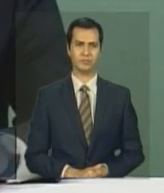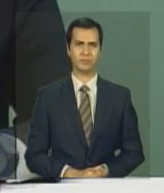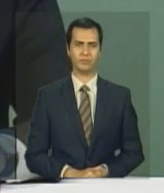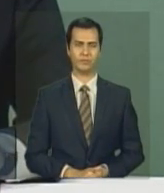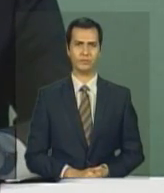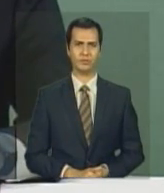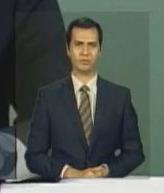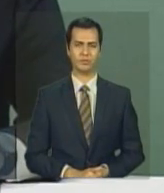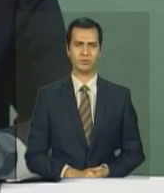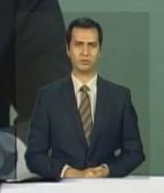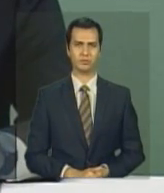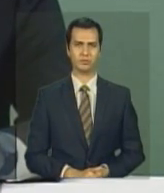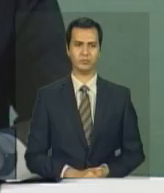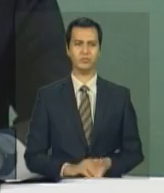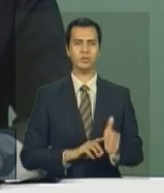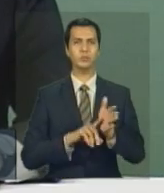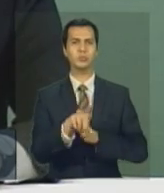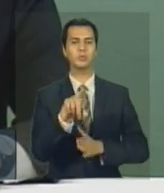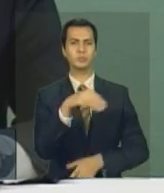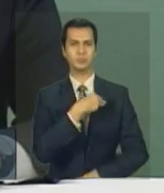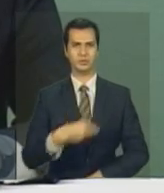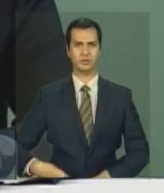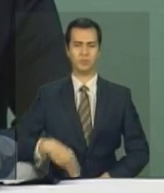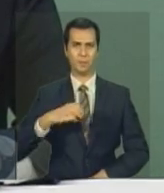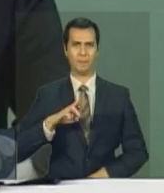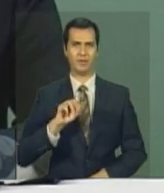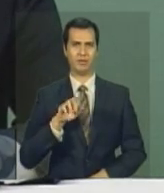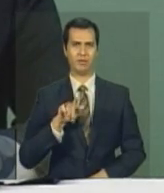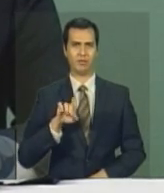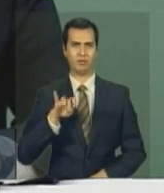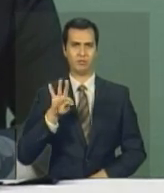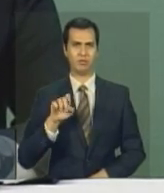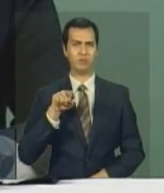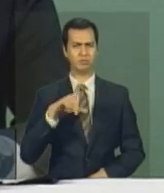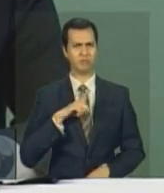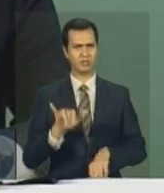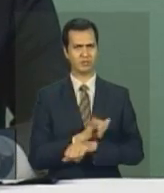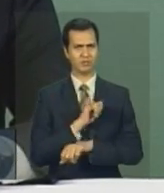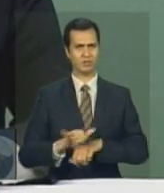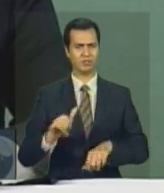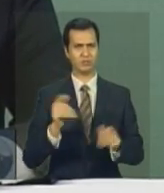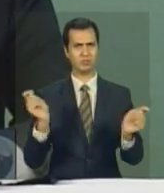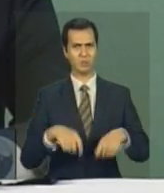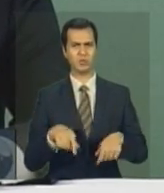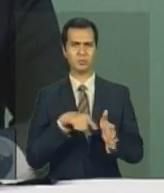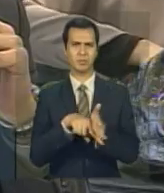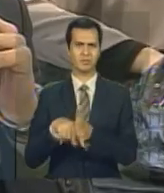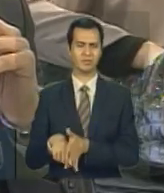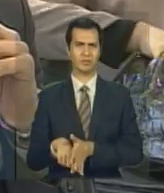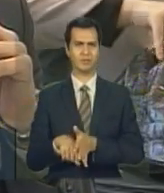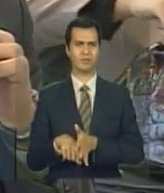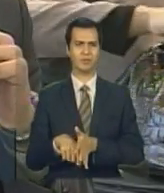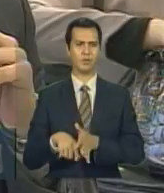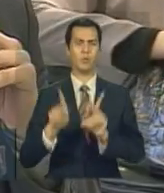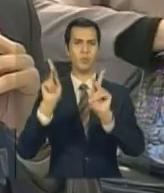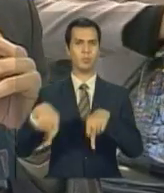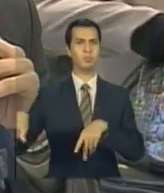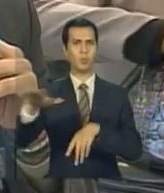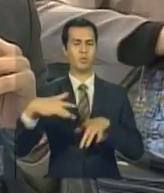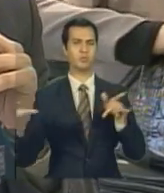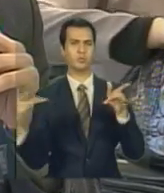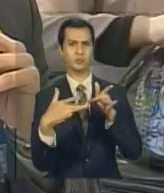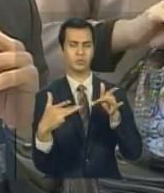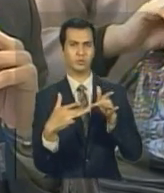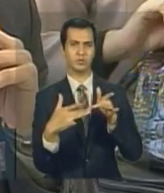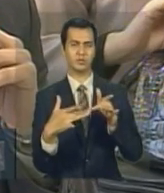se existe alguma estratégia do Ciências Sem Fronteiras para tornar essas pesquisas mais acessíveis à população. Eu, como jornalista